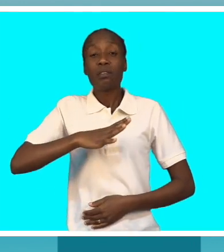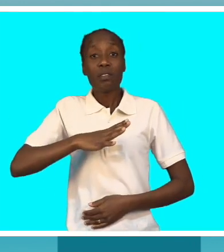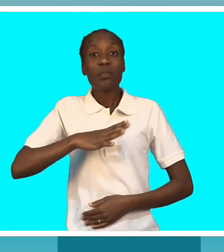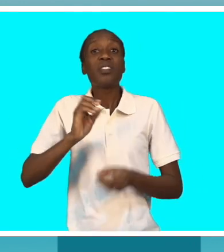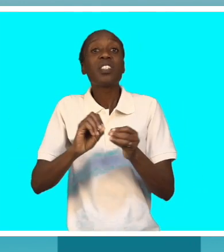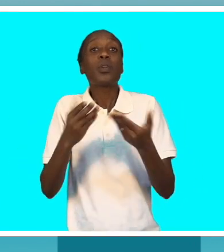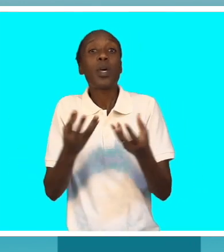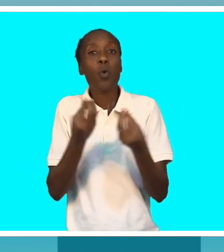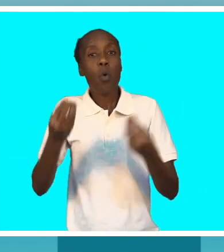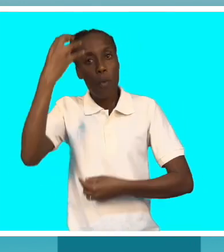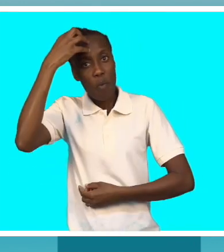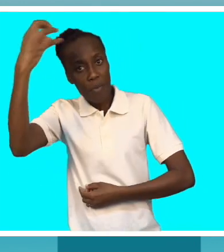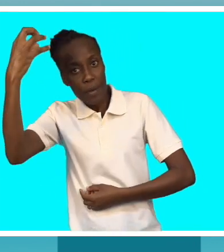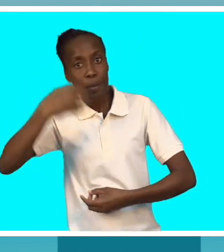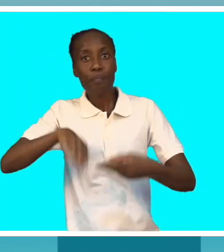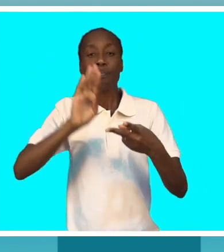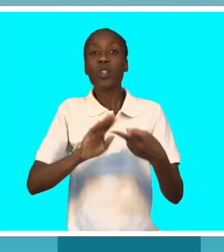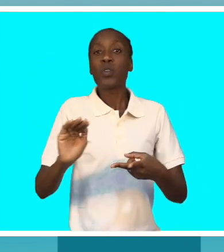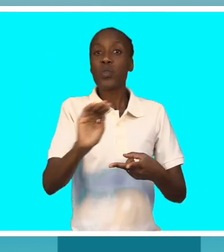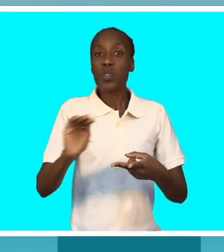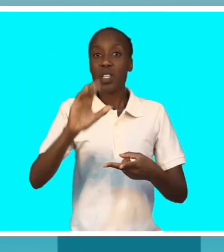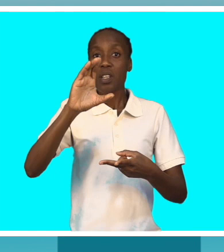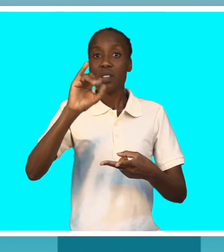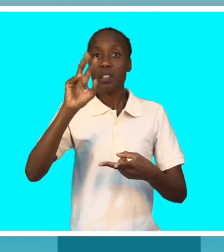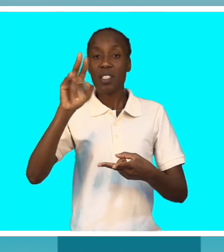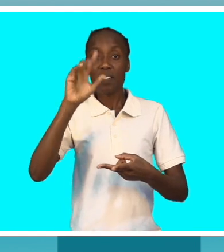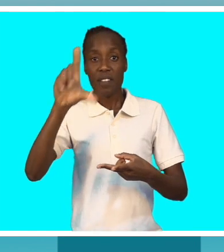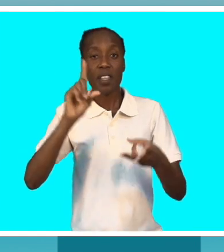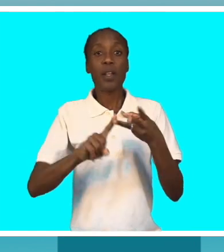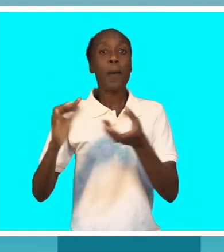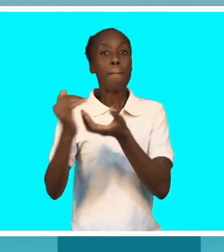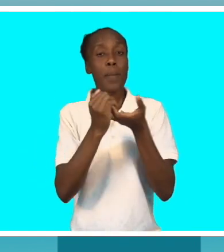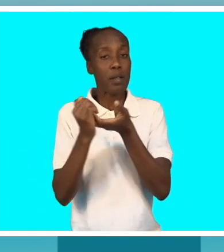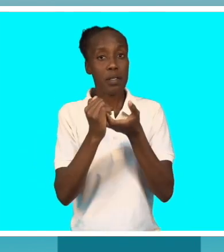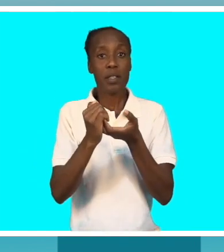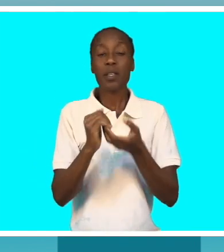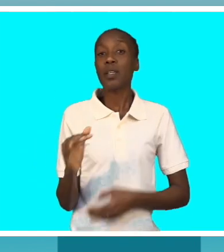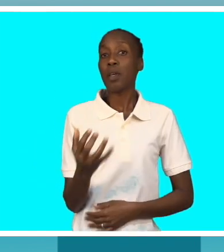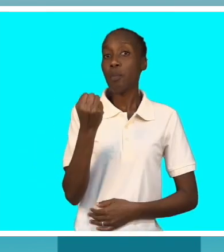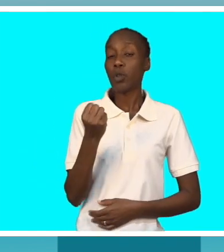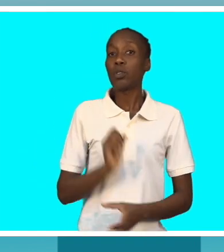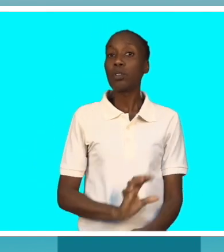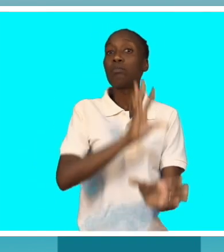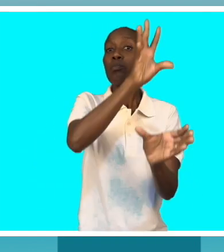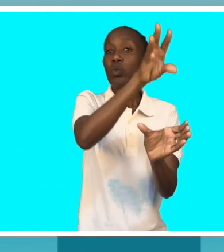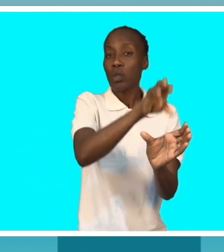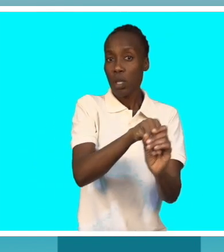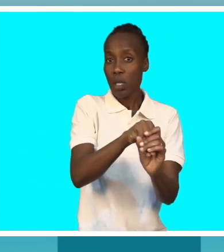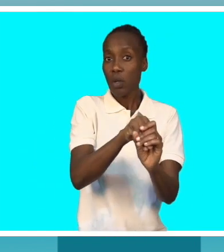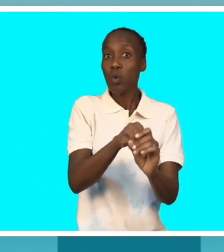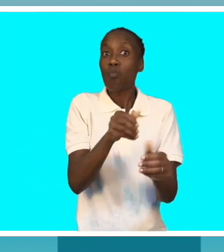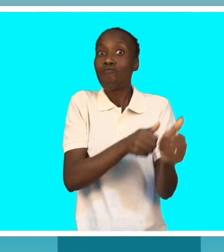como governo, como sociedade civil, como parceiros, por forma a colocarmos no